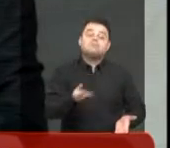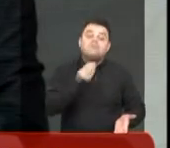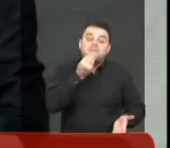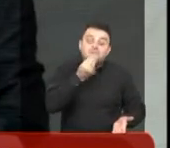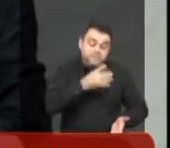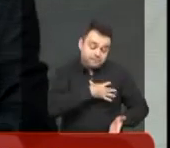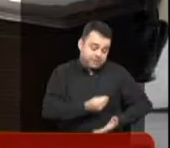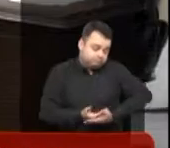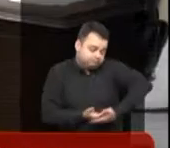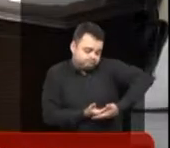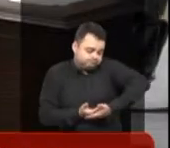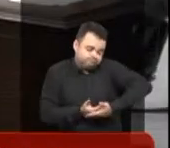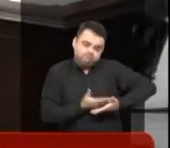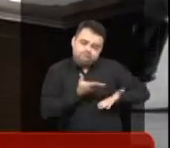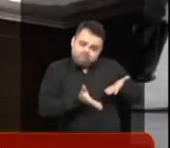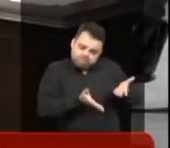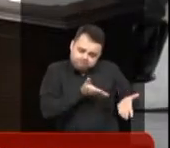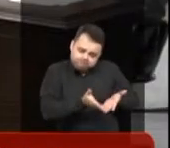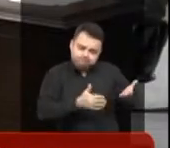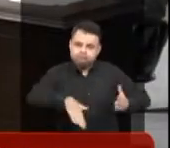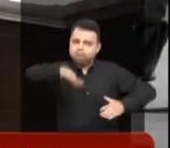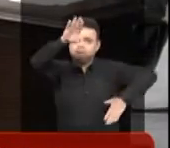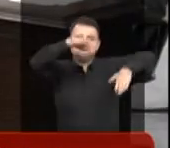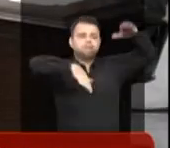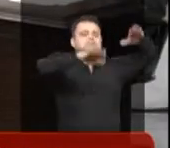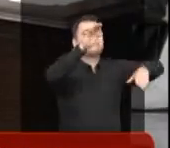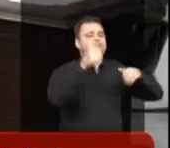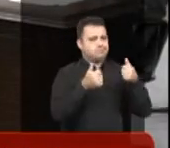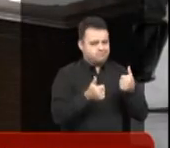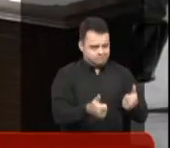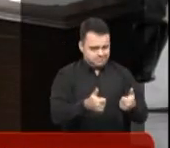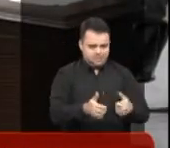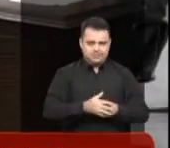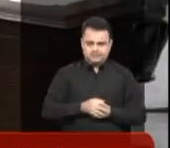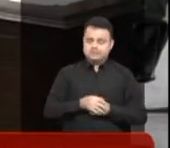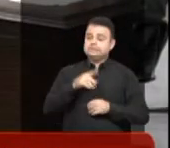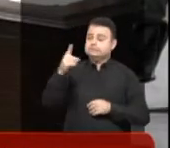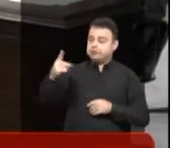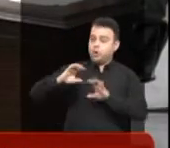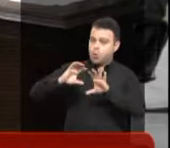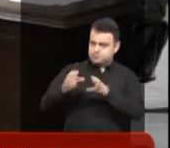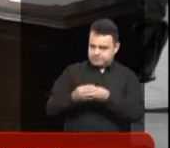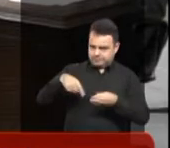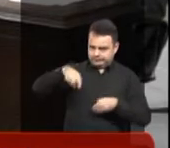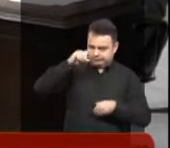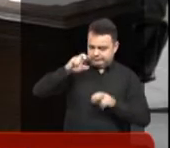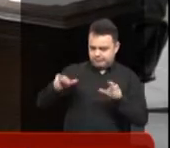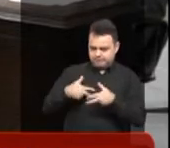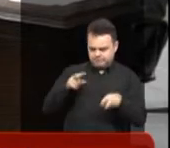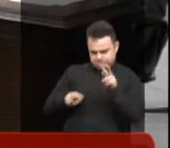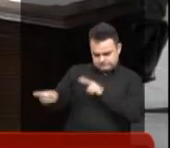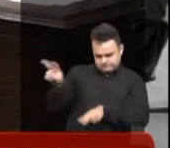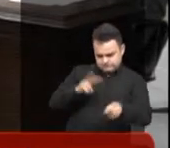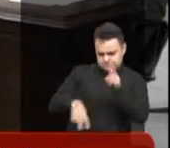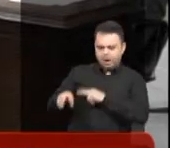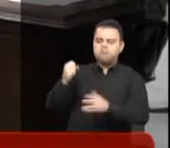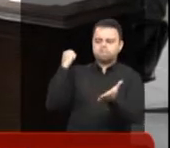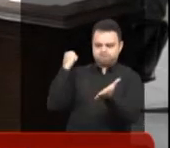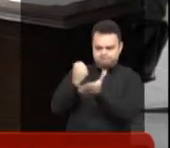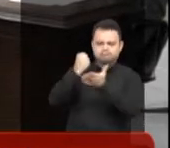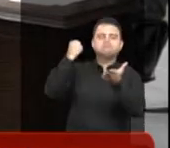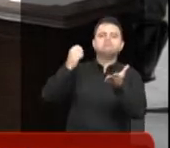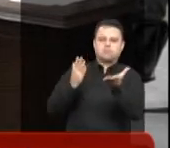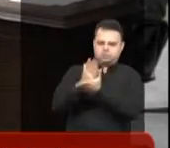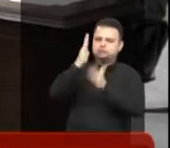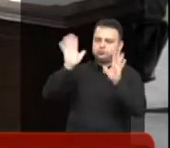tempo com o filho, pensando na melhor formação de nossas crianças. Essa matéria já passou pelas comissões internas e já está apta para a ordem